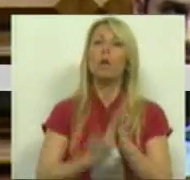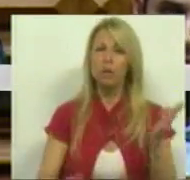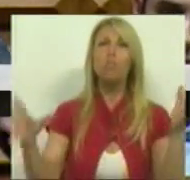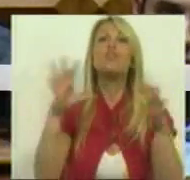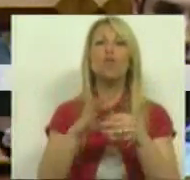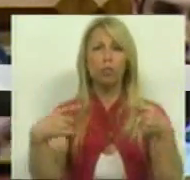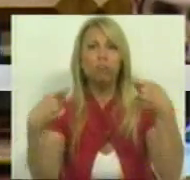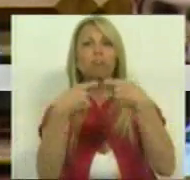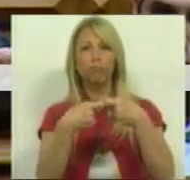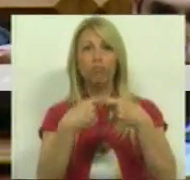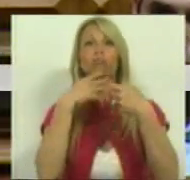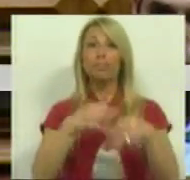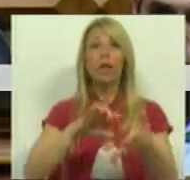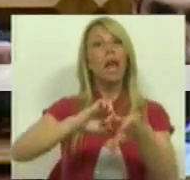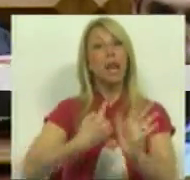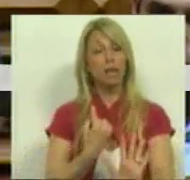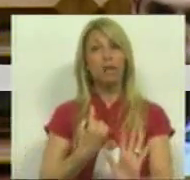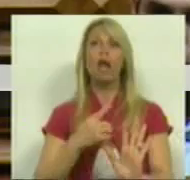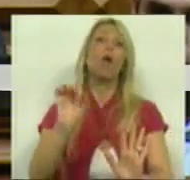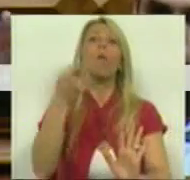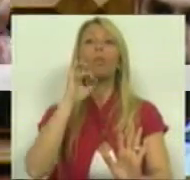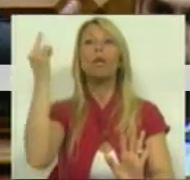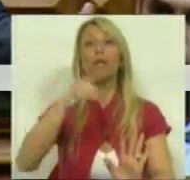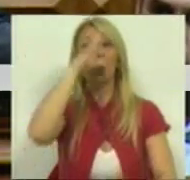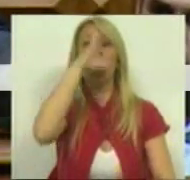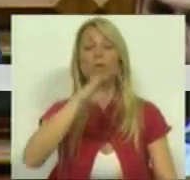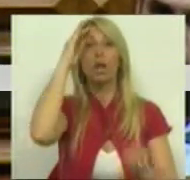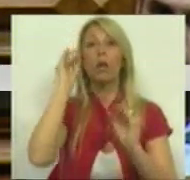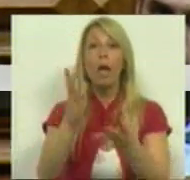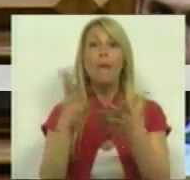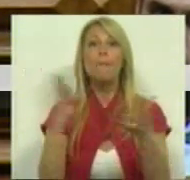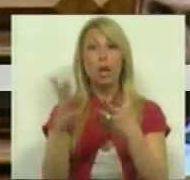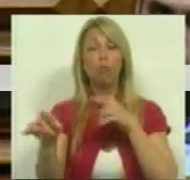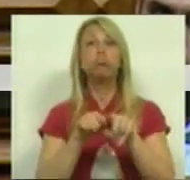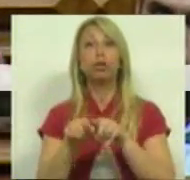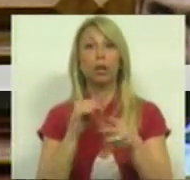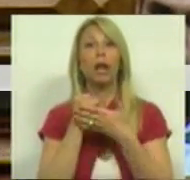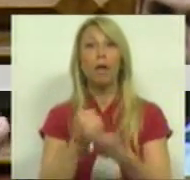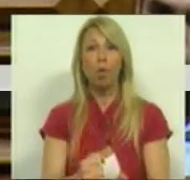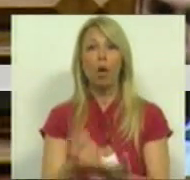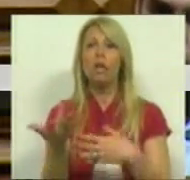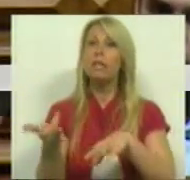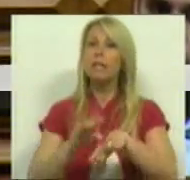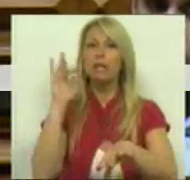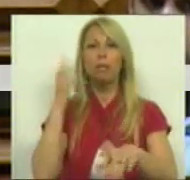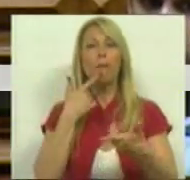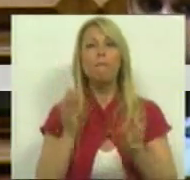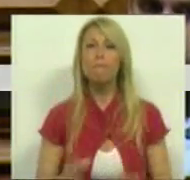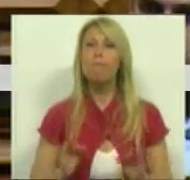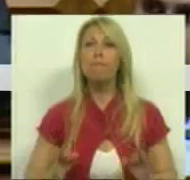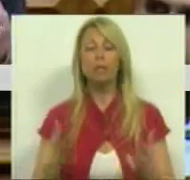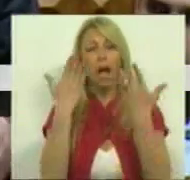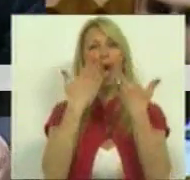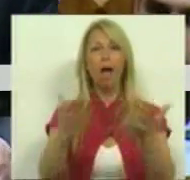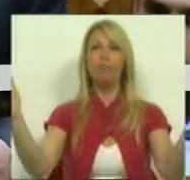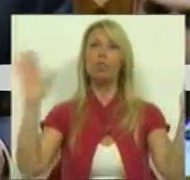necessária, e deveria haver da parte do Ministério da Educação e da maioria política que o sustenta, a sensibilidade à abertura para